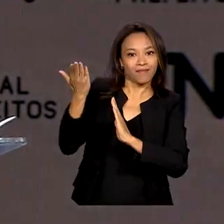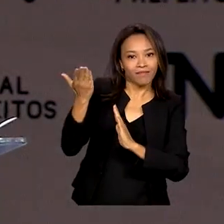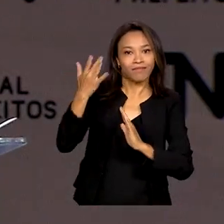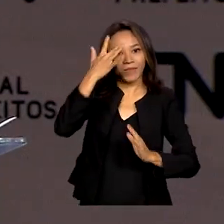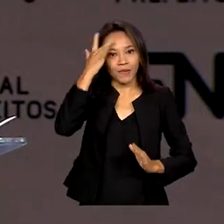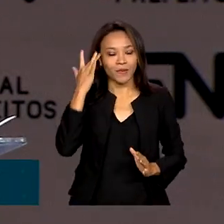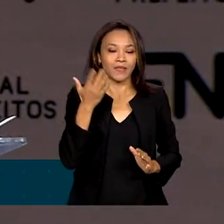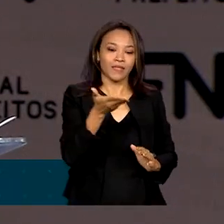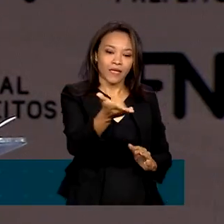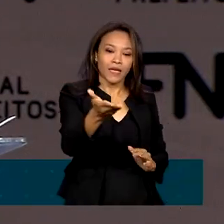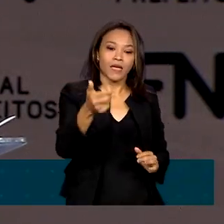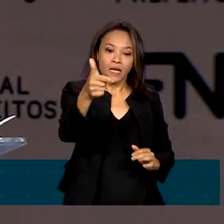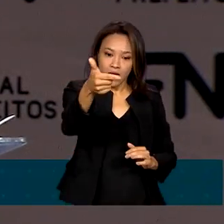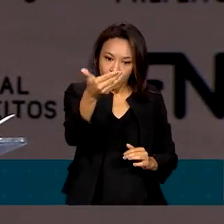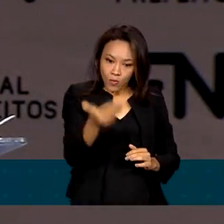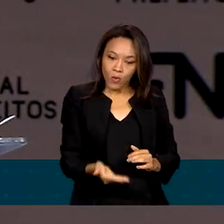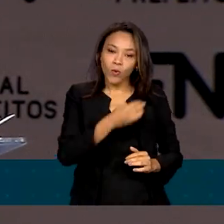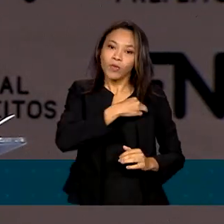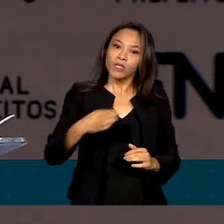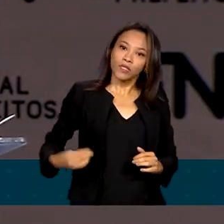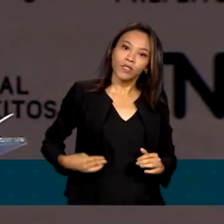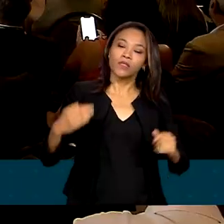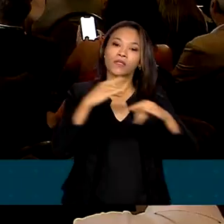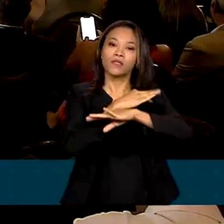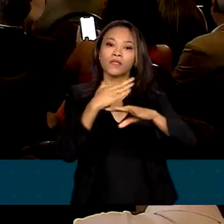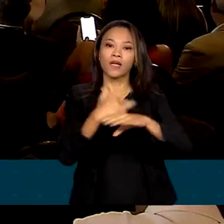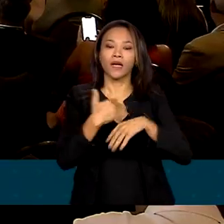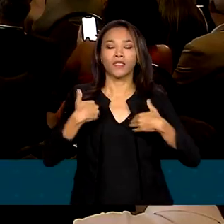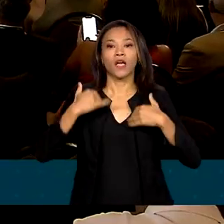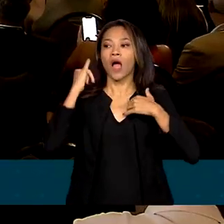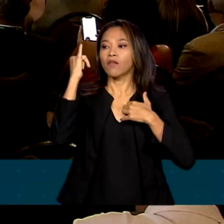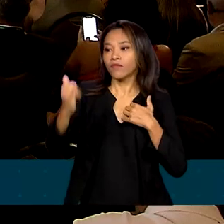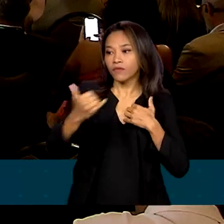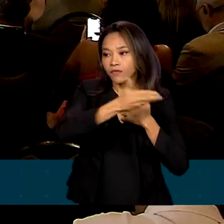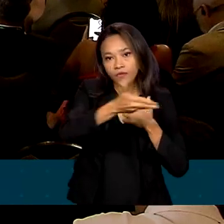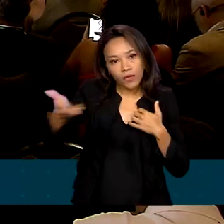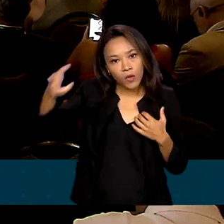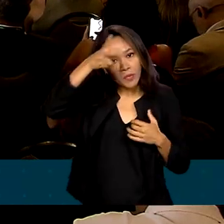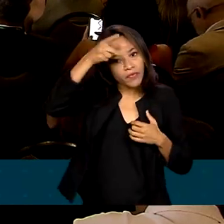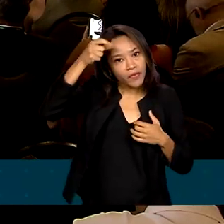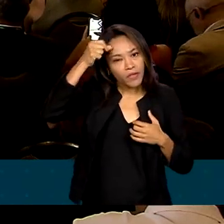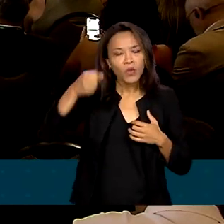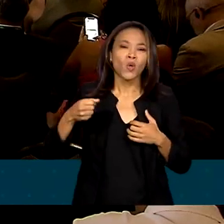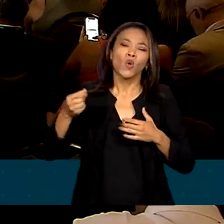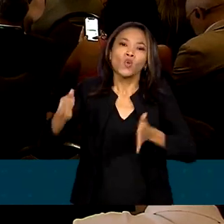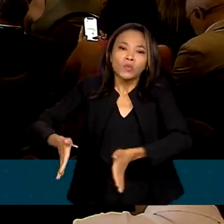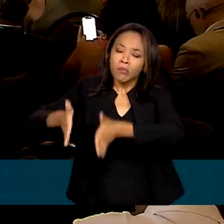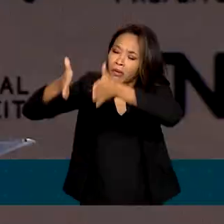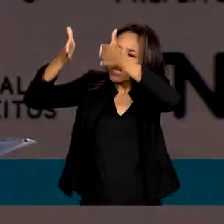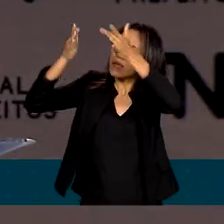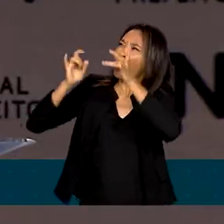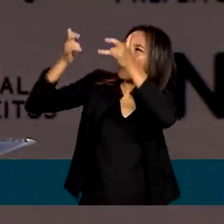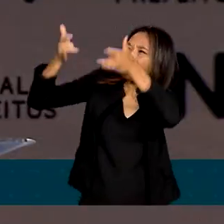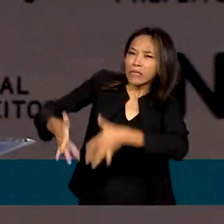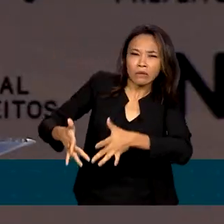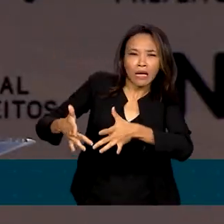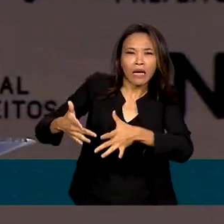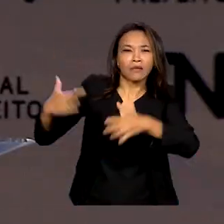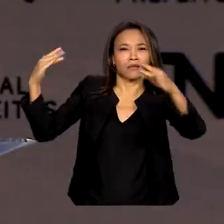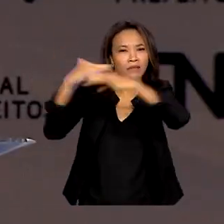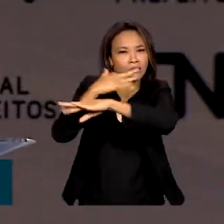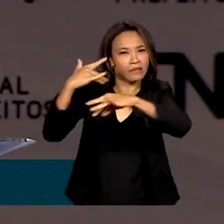Cidades, já de filho, garantiu aos prefeitos que os prédios abandonados nos centros das cidades serão